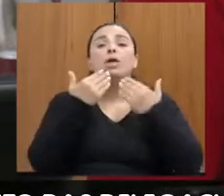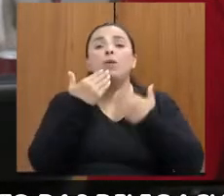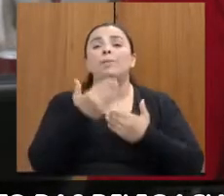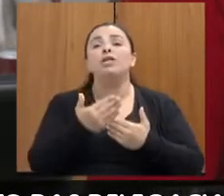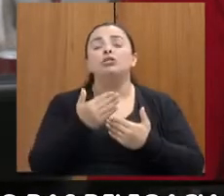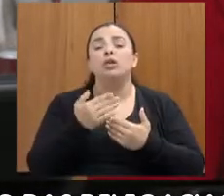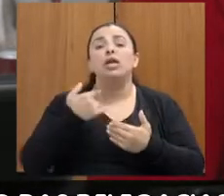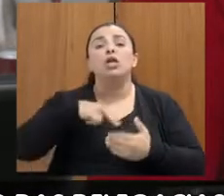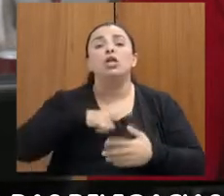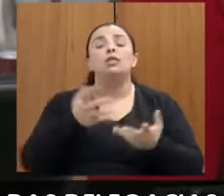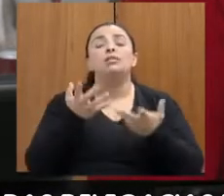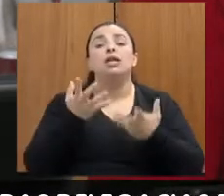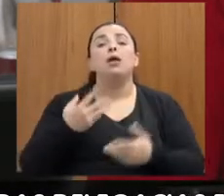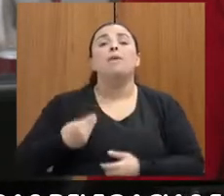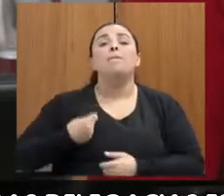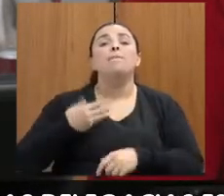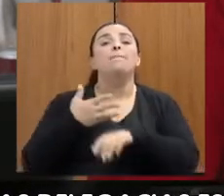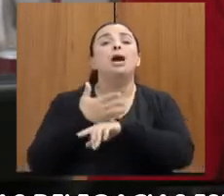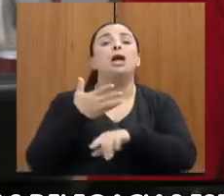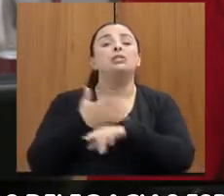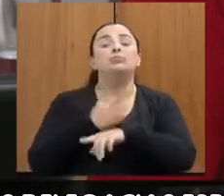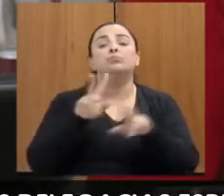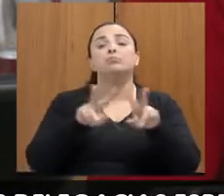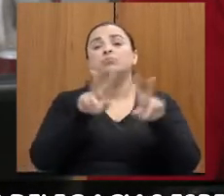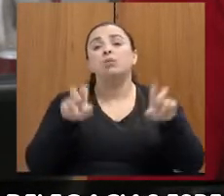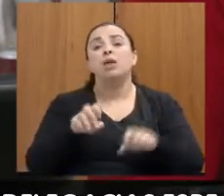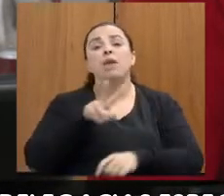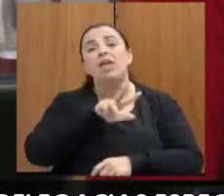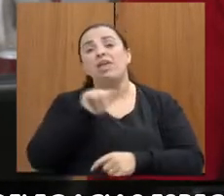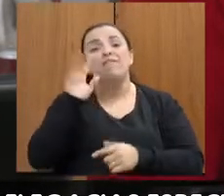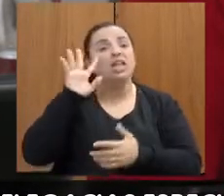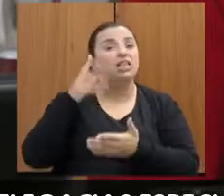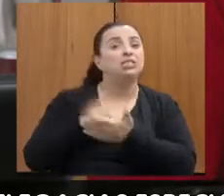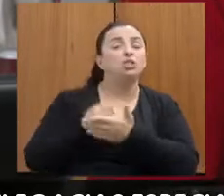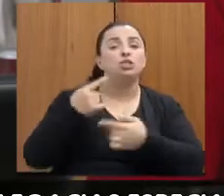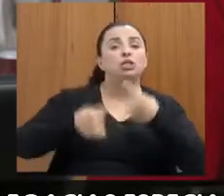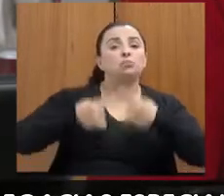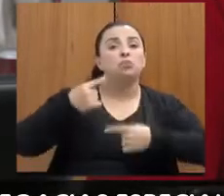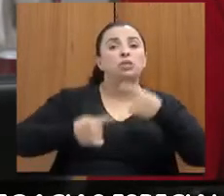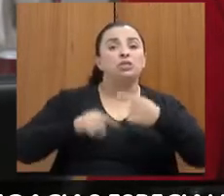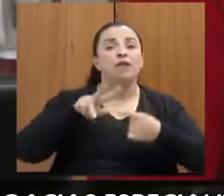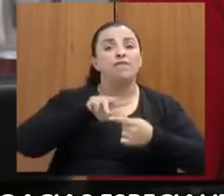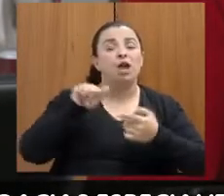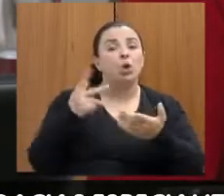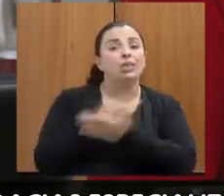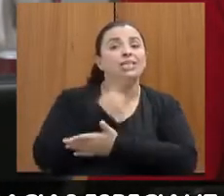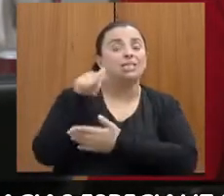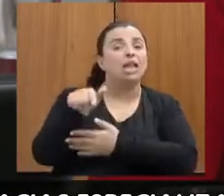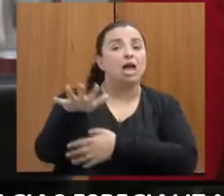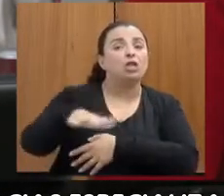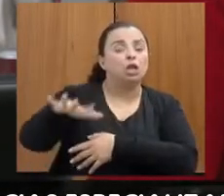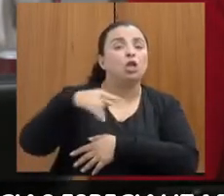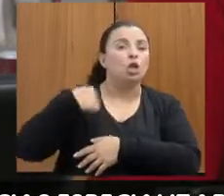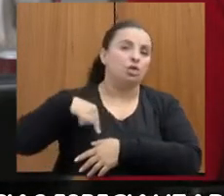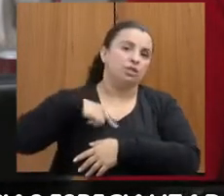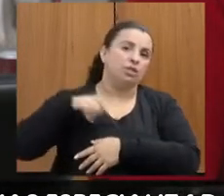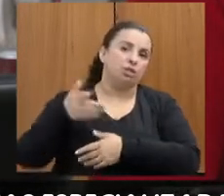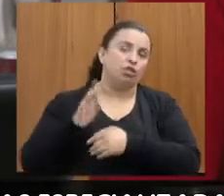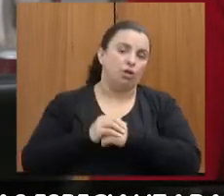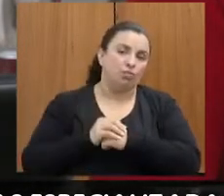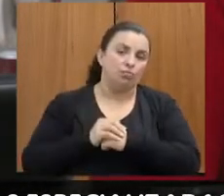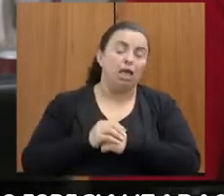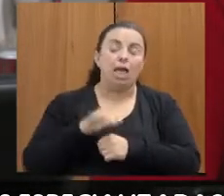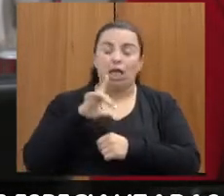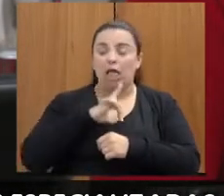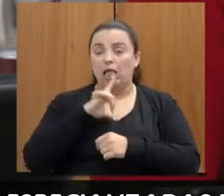participar de questões que irão decidir quais políticas públicas vão ser aplicadas ali. Porque, como ficou muito claro,